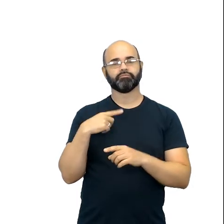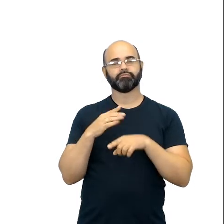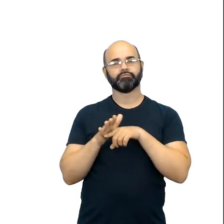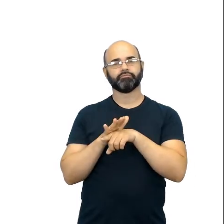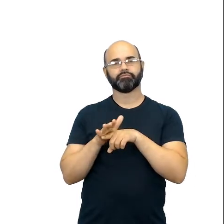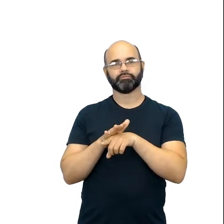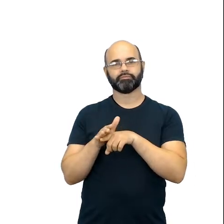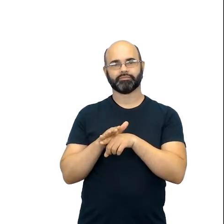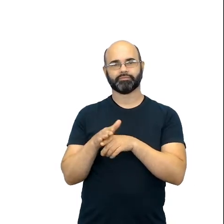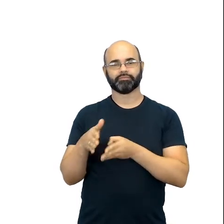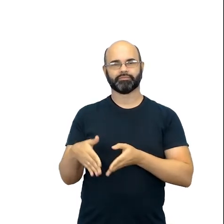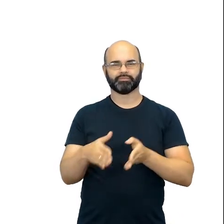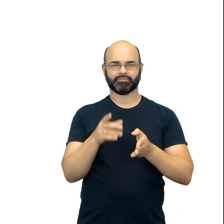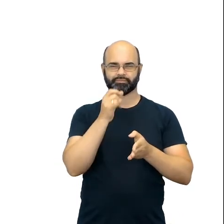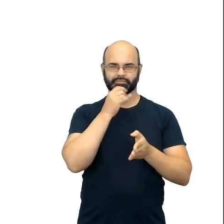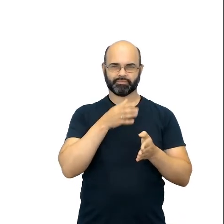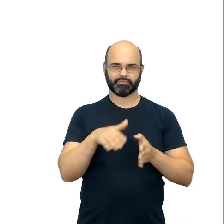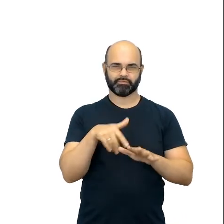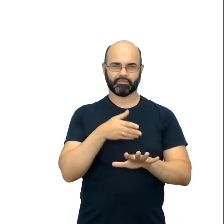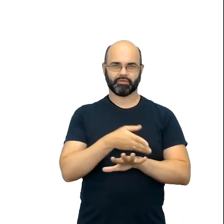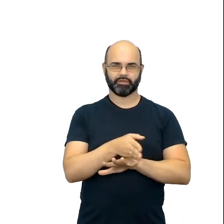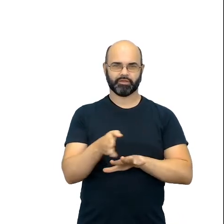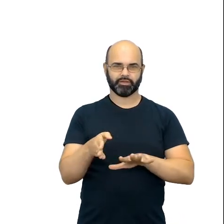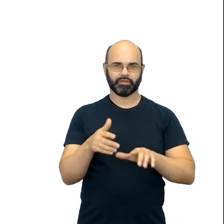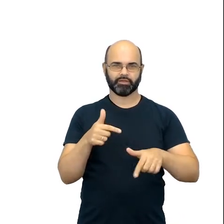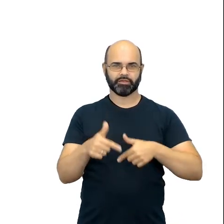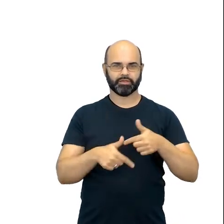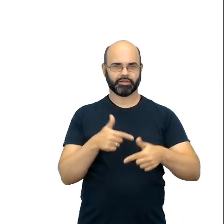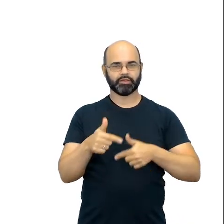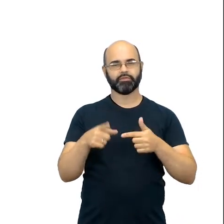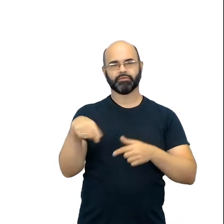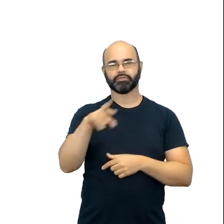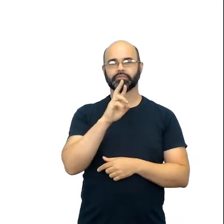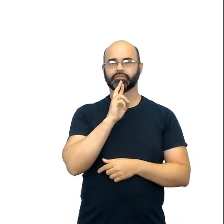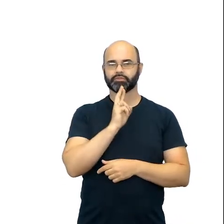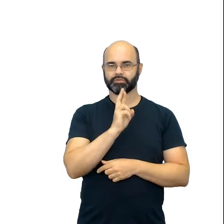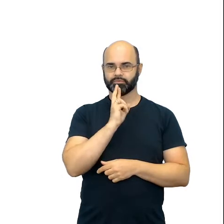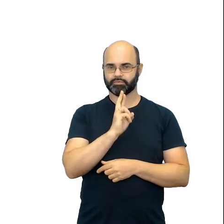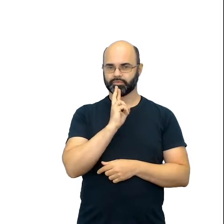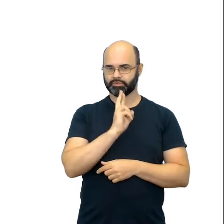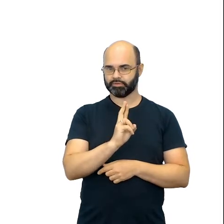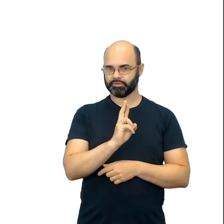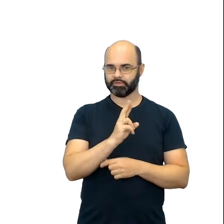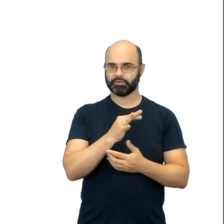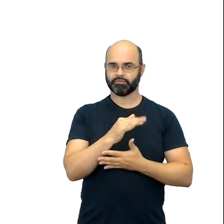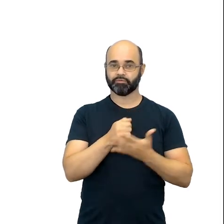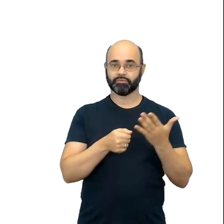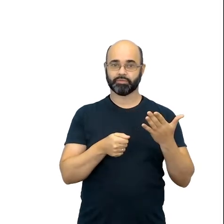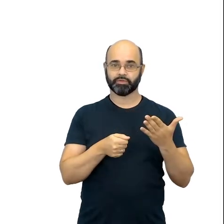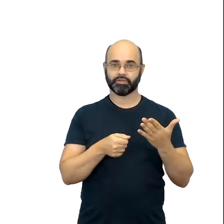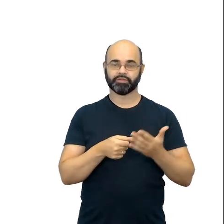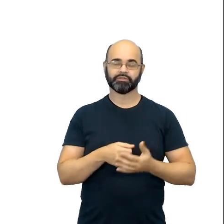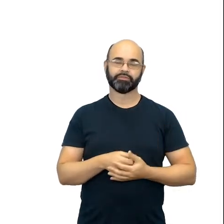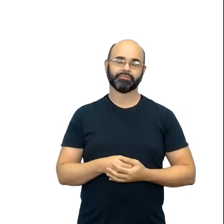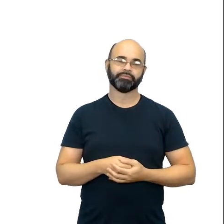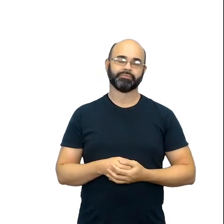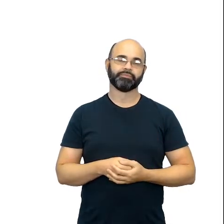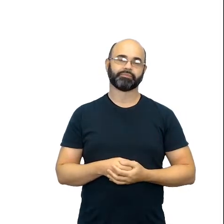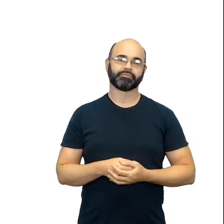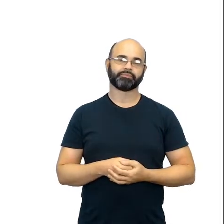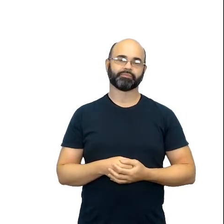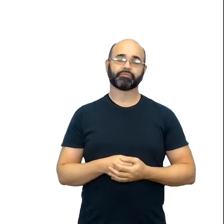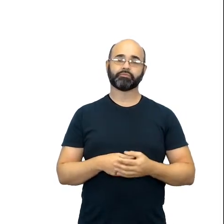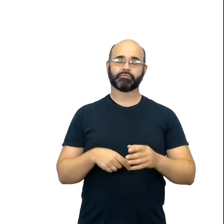formativo escolhido, baseado nas respostas de vocês aos nossos formulários, envolve o